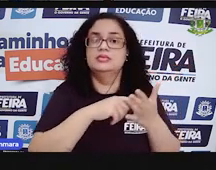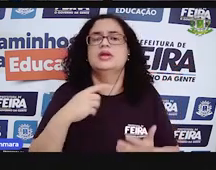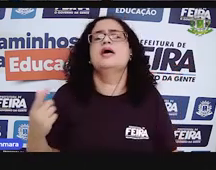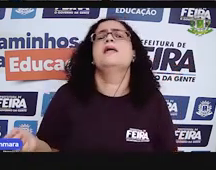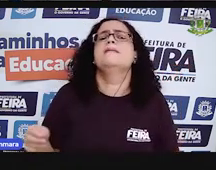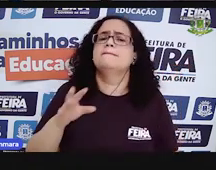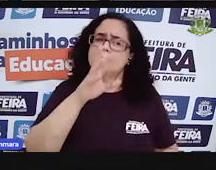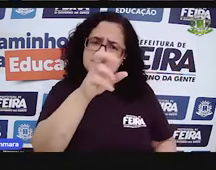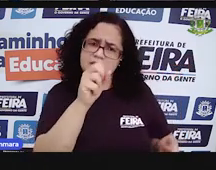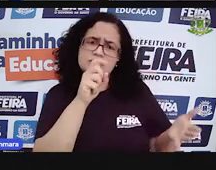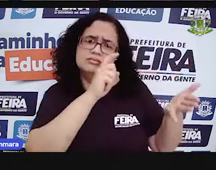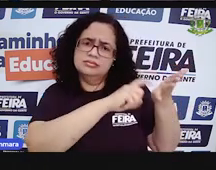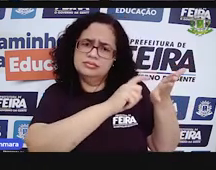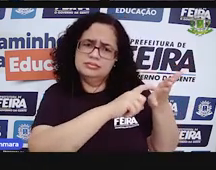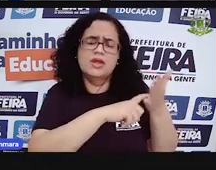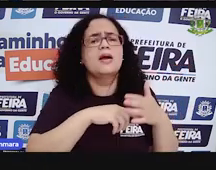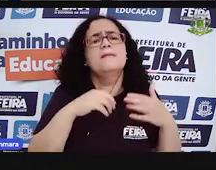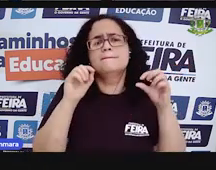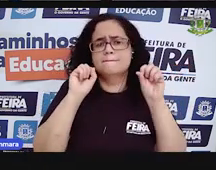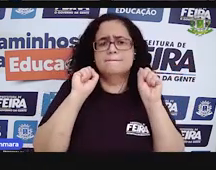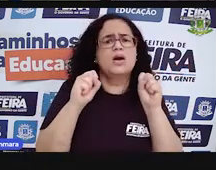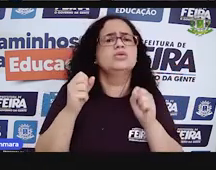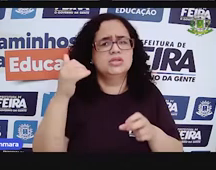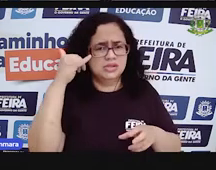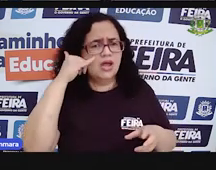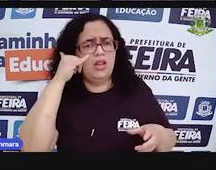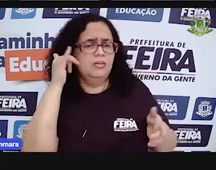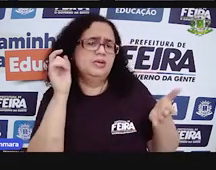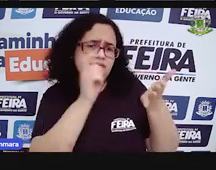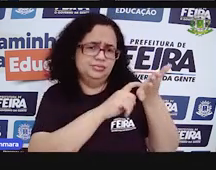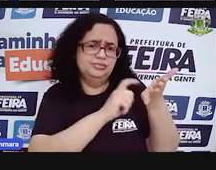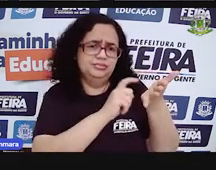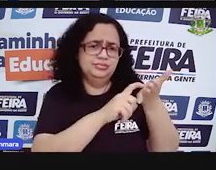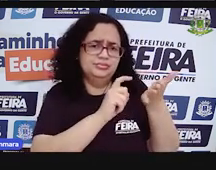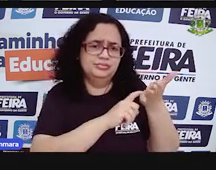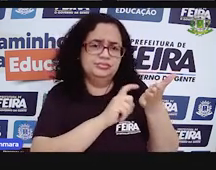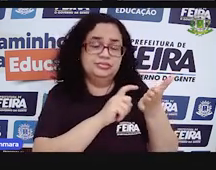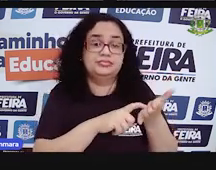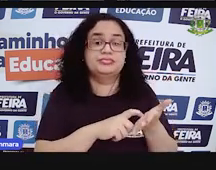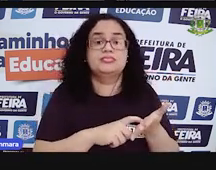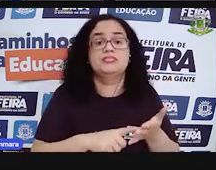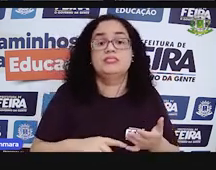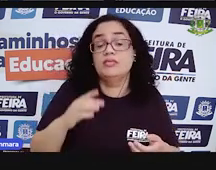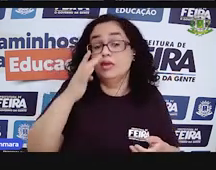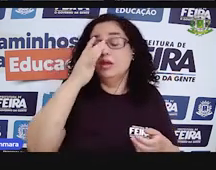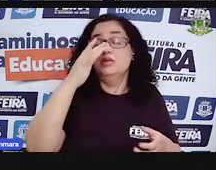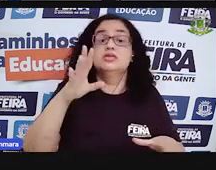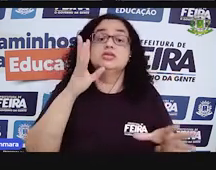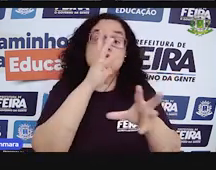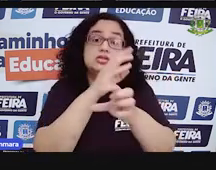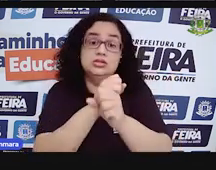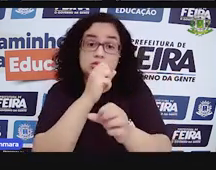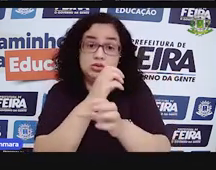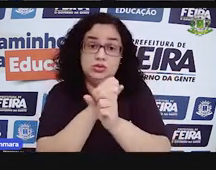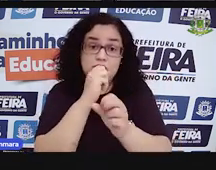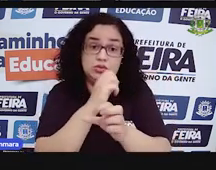já pega a calculadora aí. Pode ser uma calculadora de celular mesmo, tá bom? E já vá fazendo essa conta aí, ó.